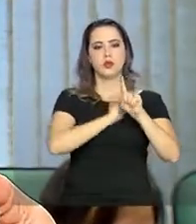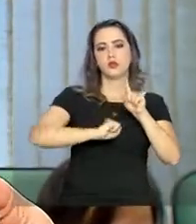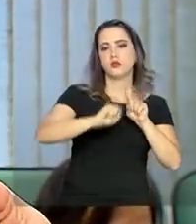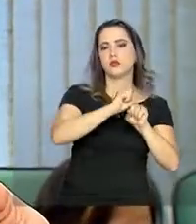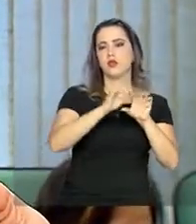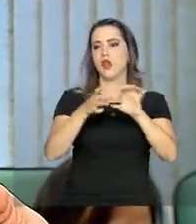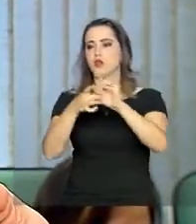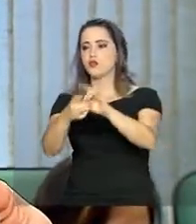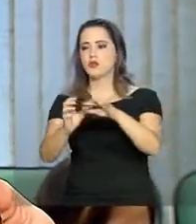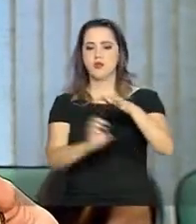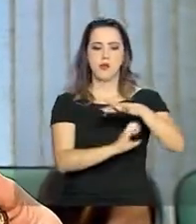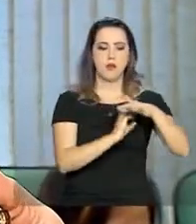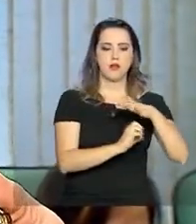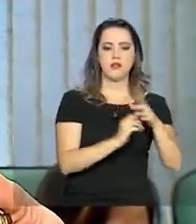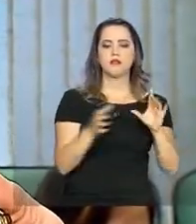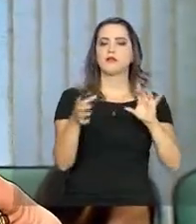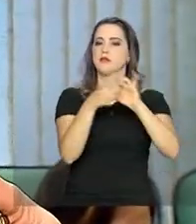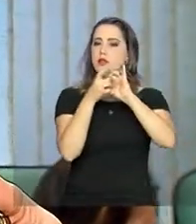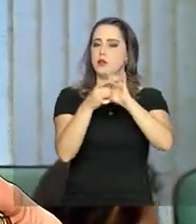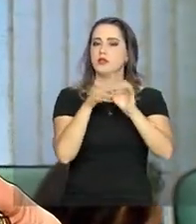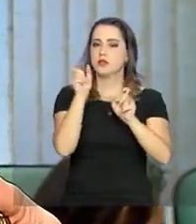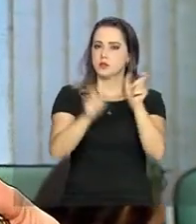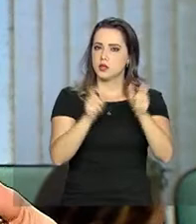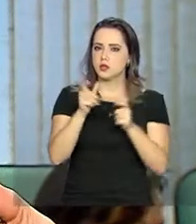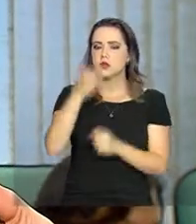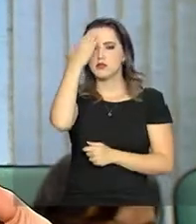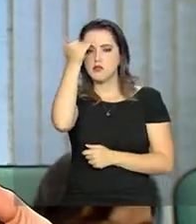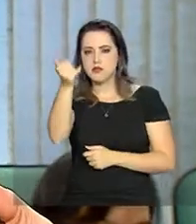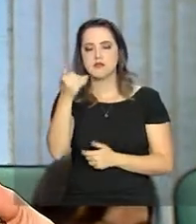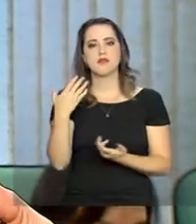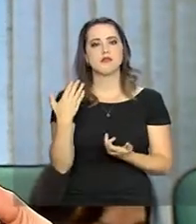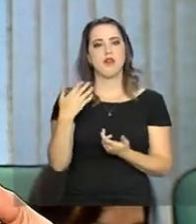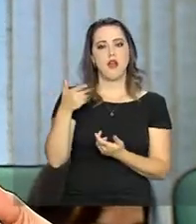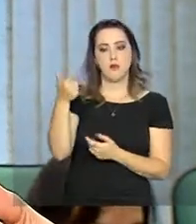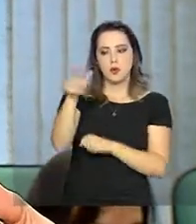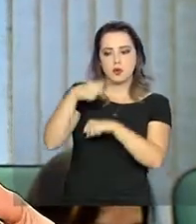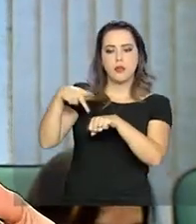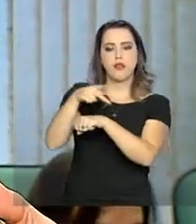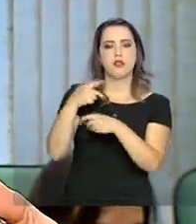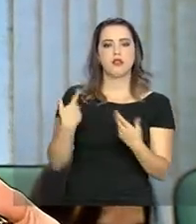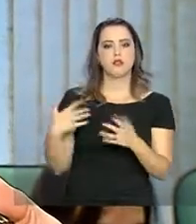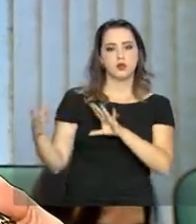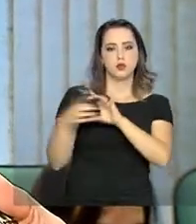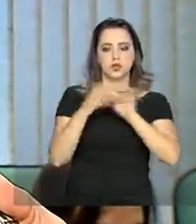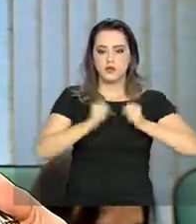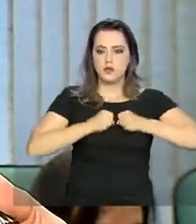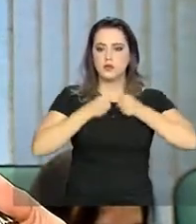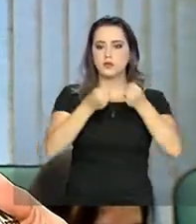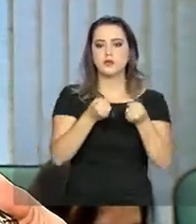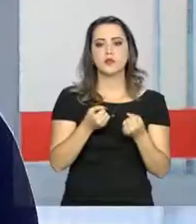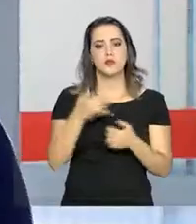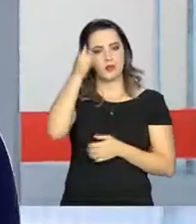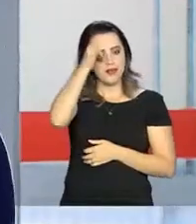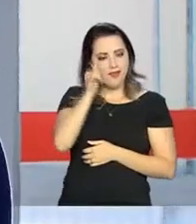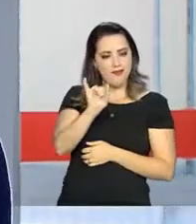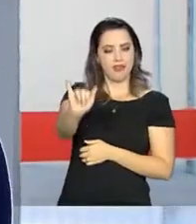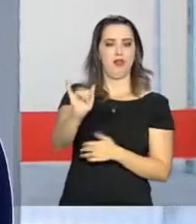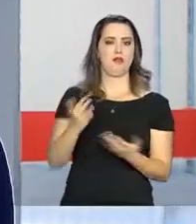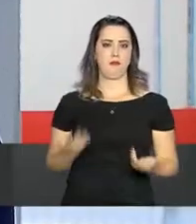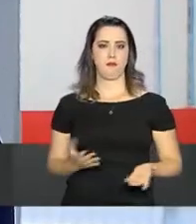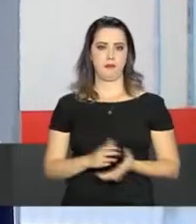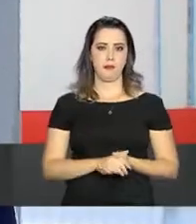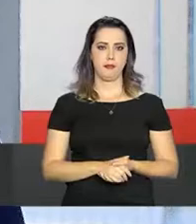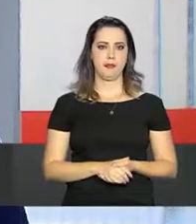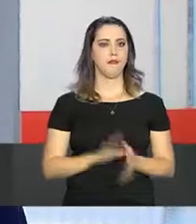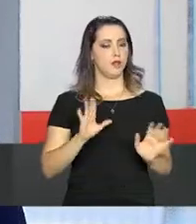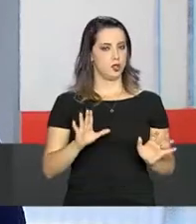juntar os empresariados, vamos juntar quem tem expertise no exterior, vamos fazer uma soma de esforço para poder combater isso. Há 10 anos,